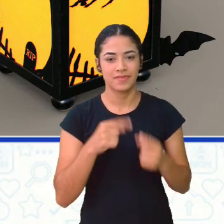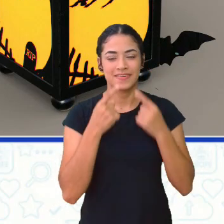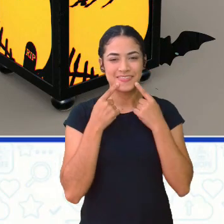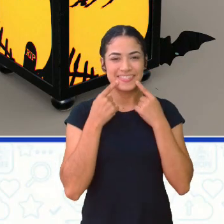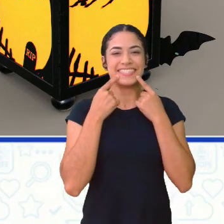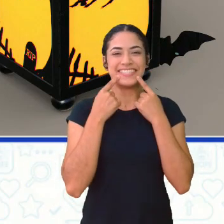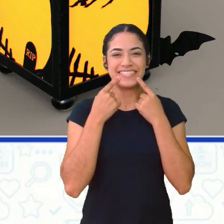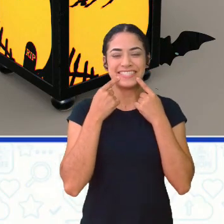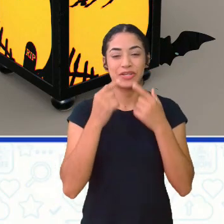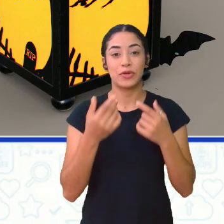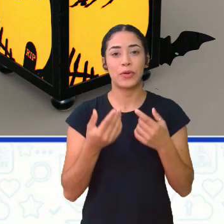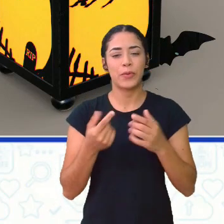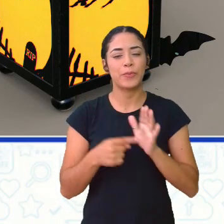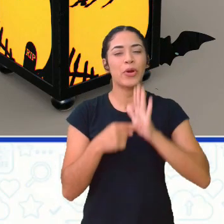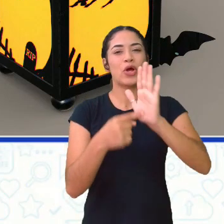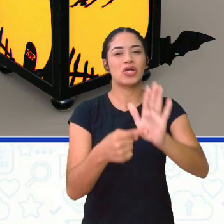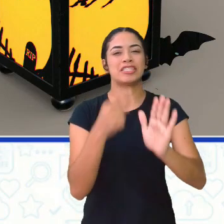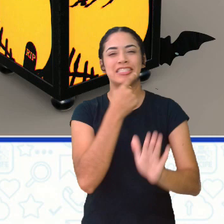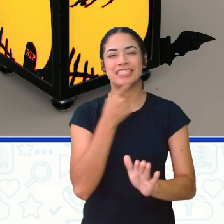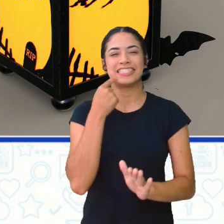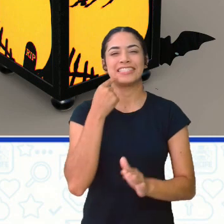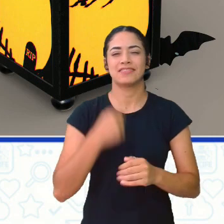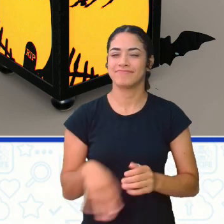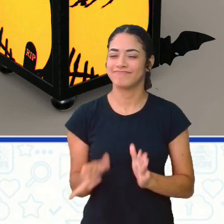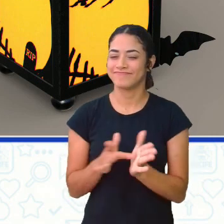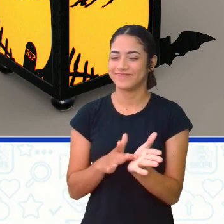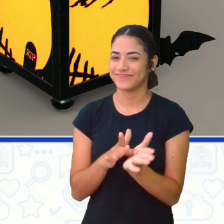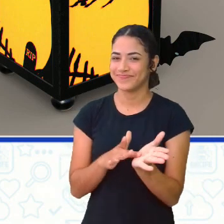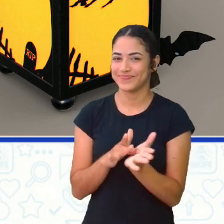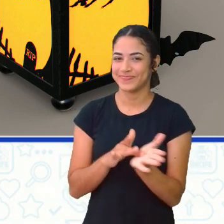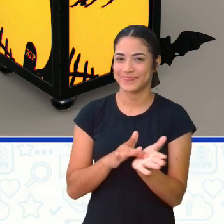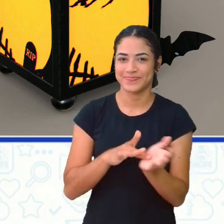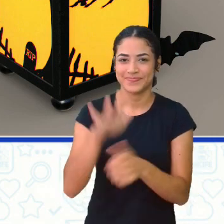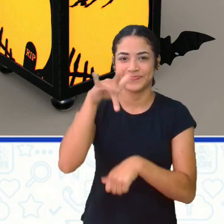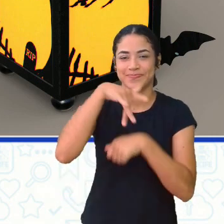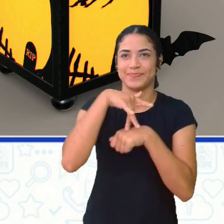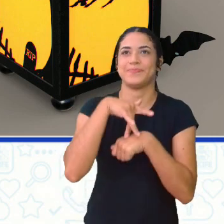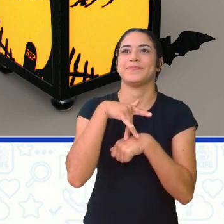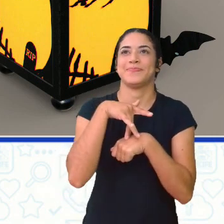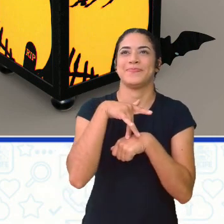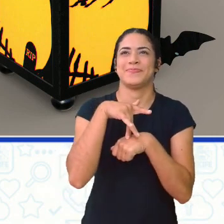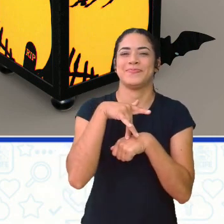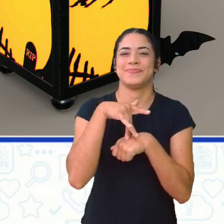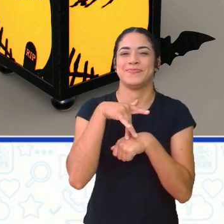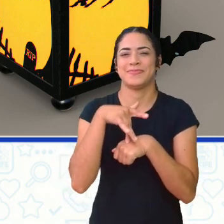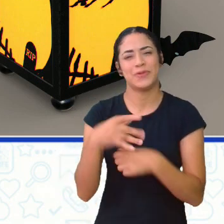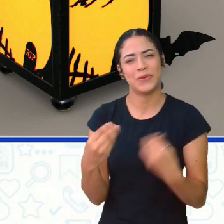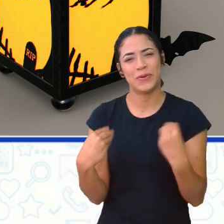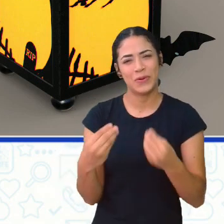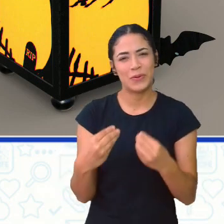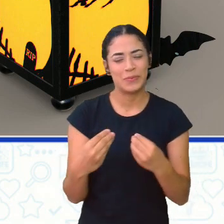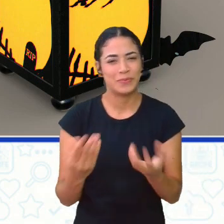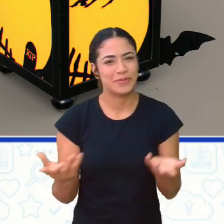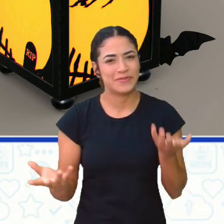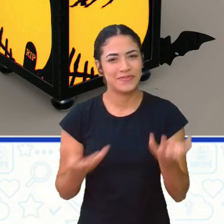dentinhos afiados Vem um morcego, um bicho de quatro patas De repente, não vou mais,